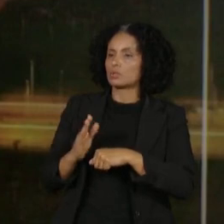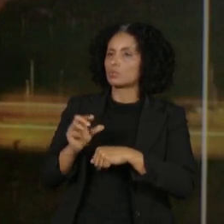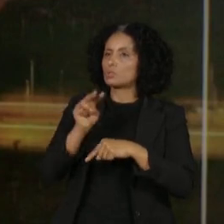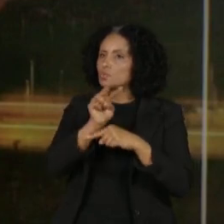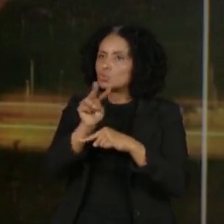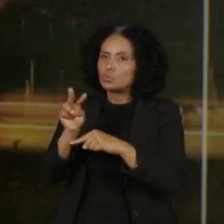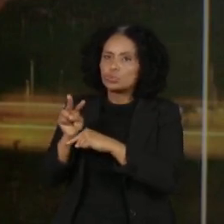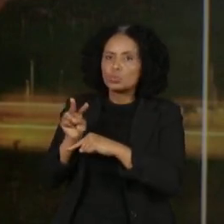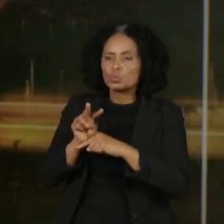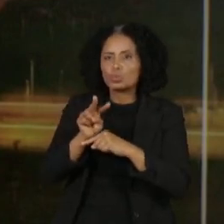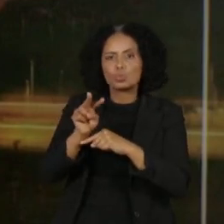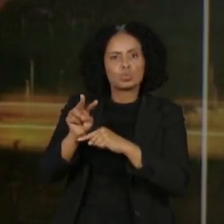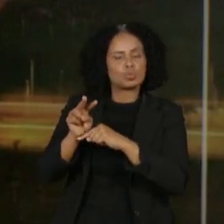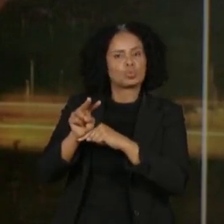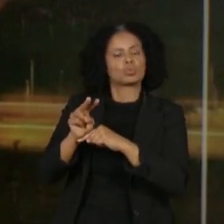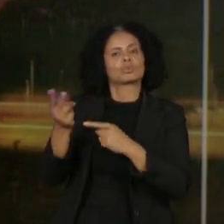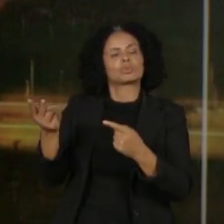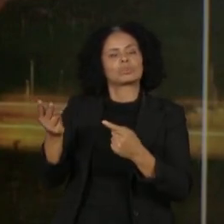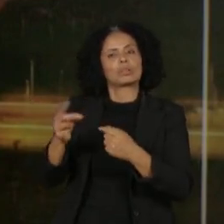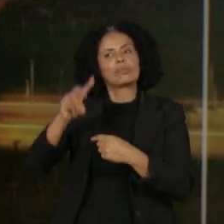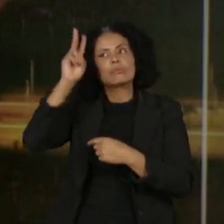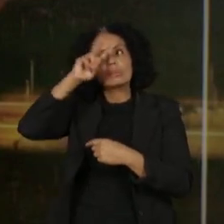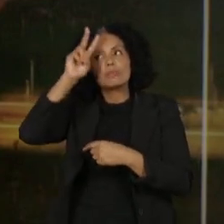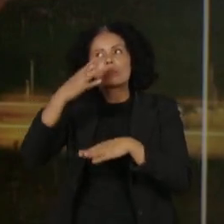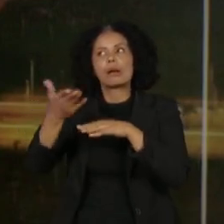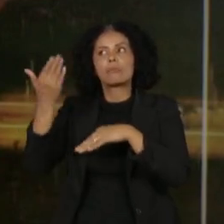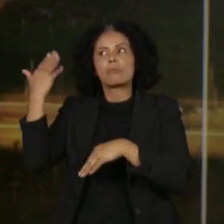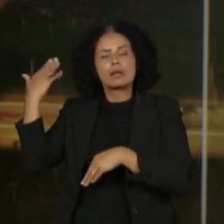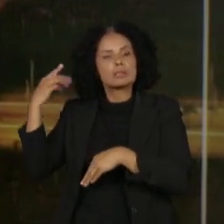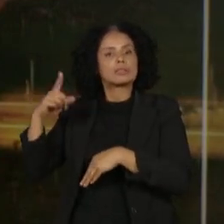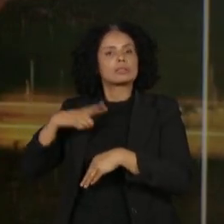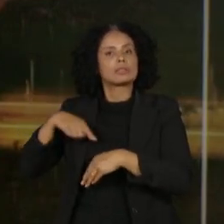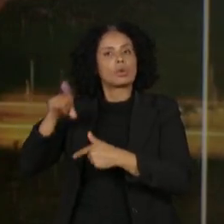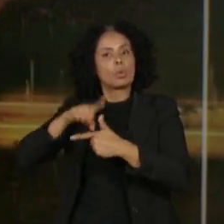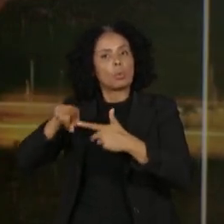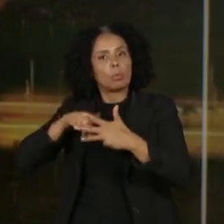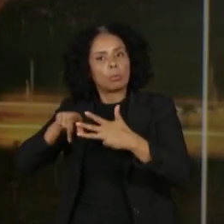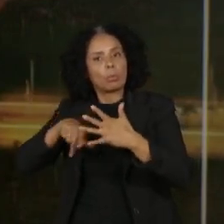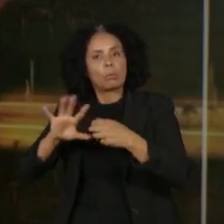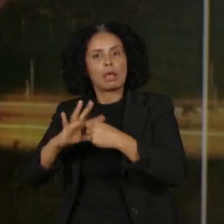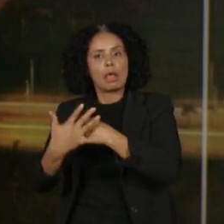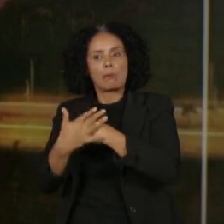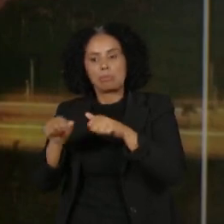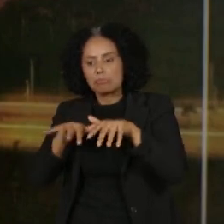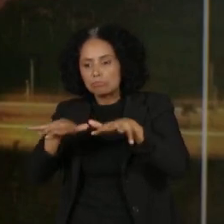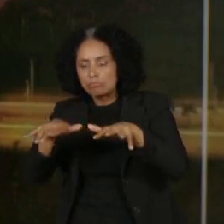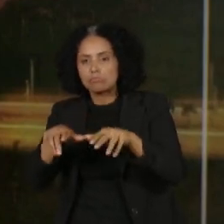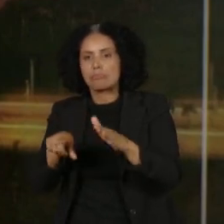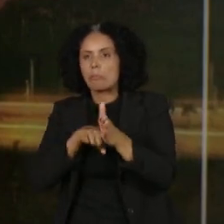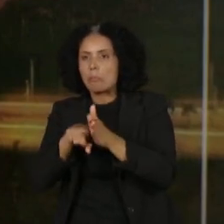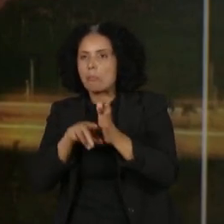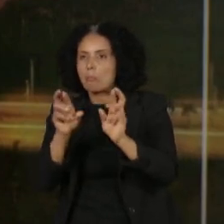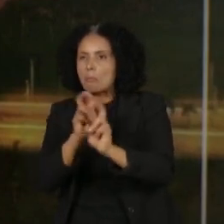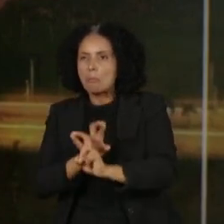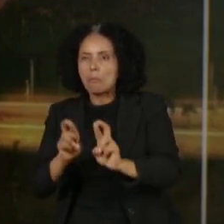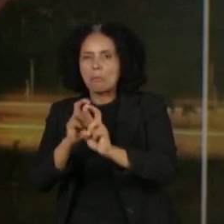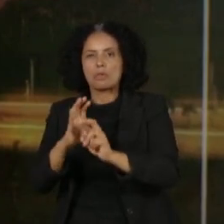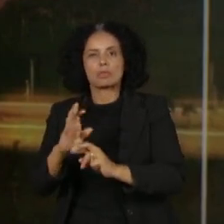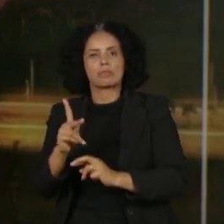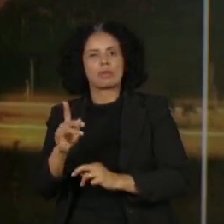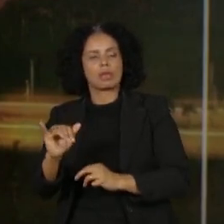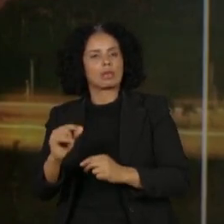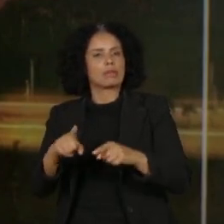memória daquilo que foram os erros na pandemia, apurar o que tem que ser apurado, a postura da CGU em relação a